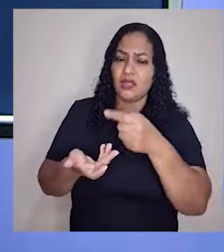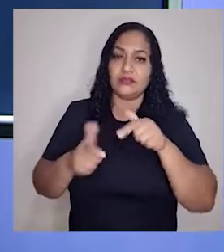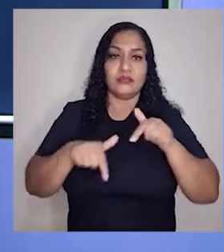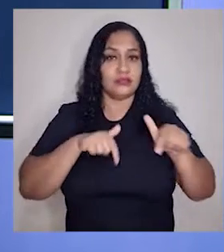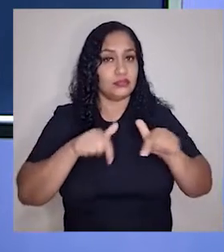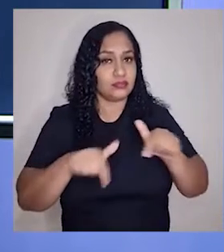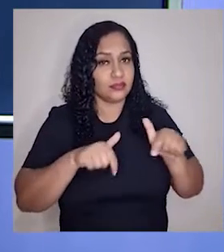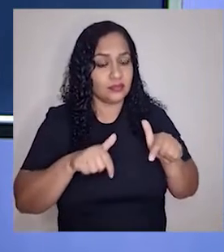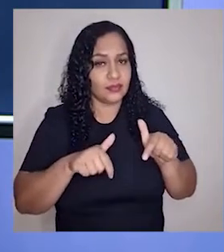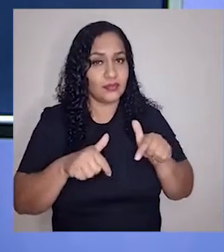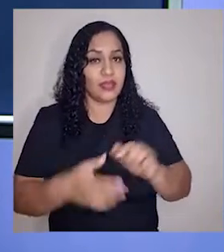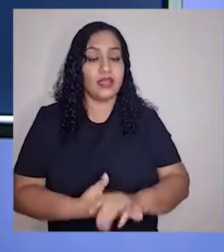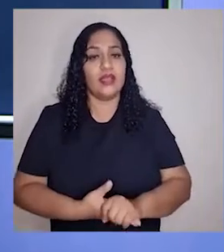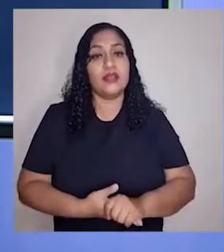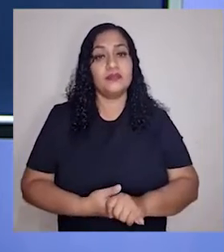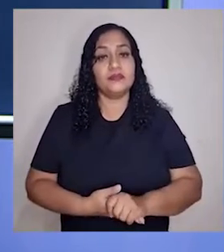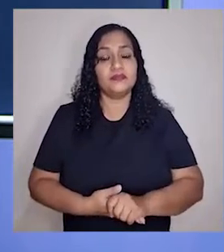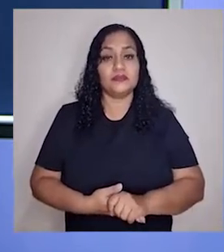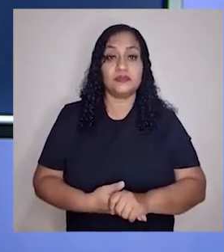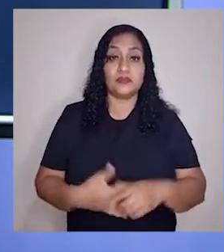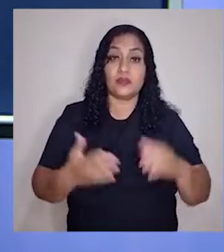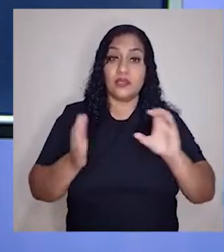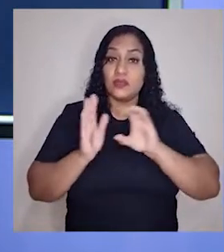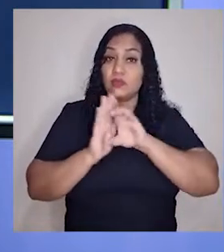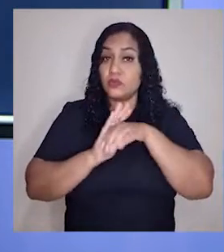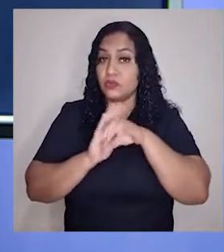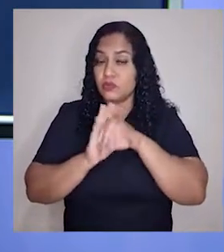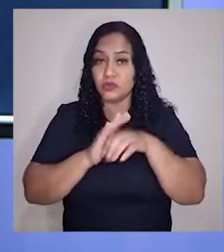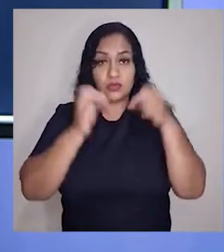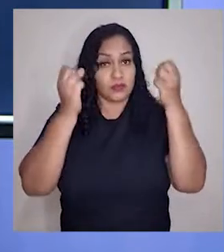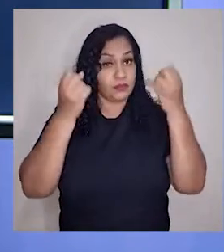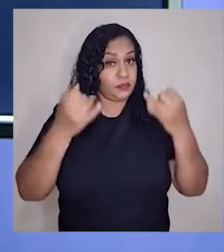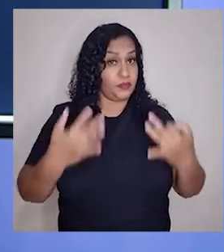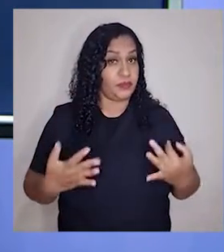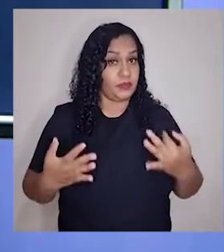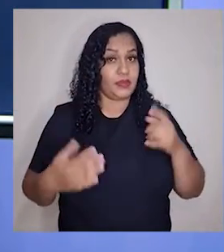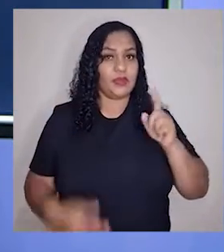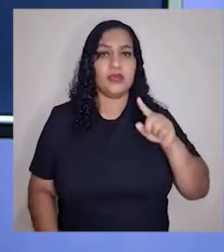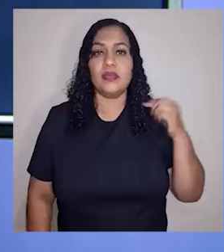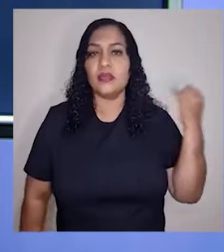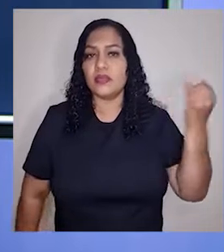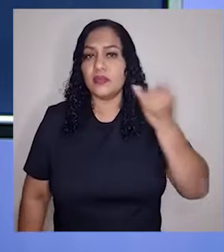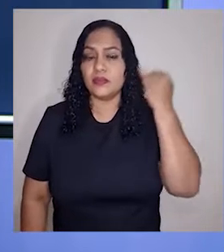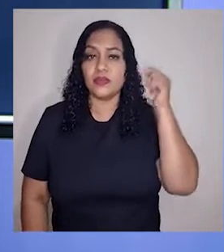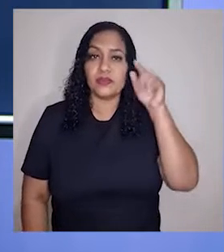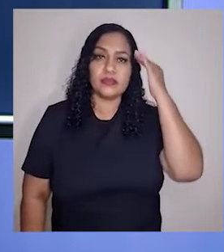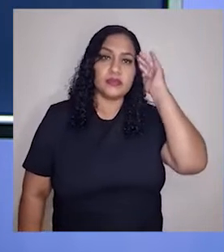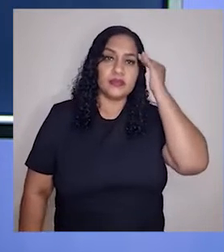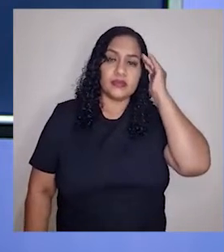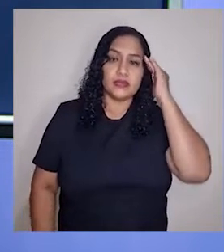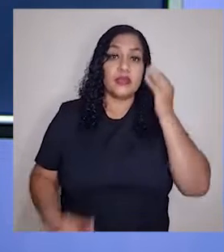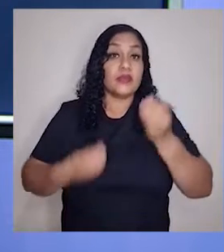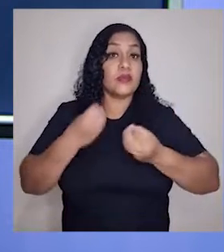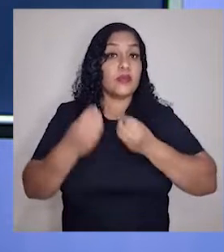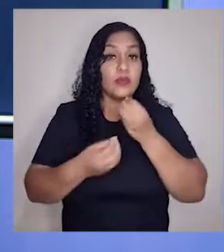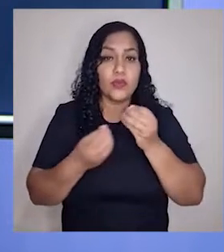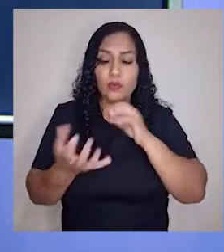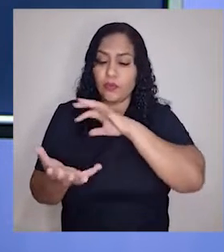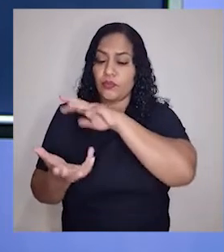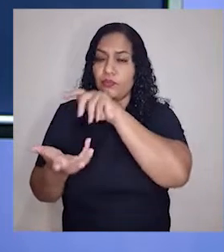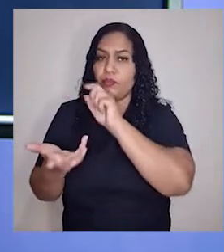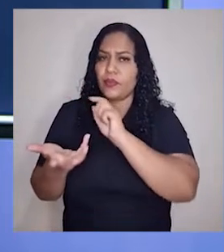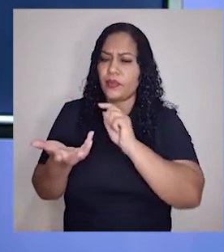Antes da gente começar a concluir aqui os conceitos, é importante que você entenda que a DIT nada mais é do que